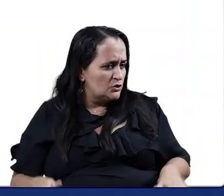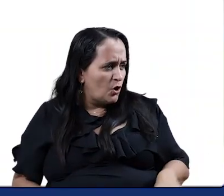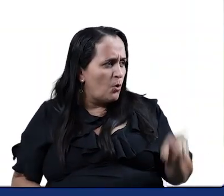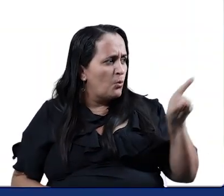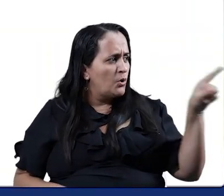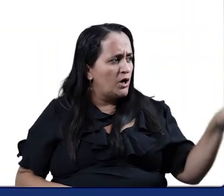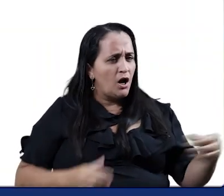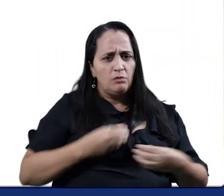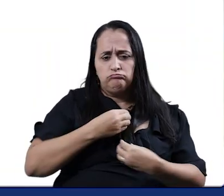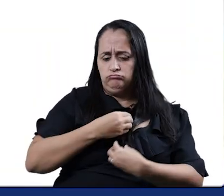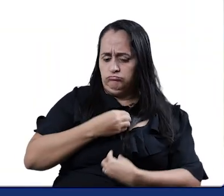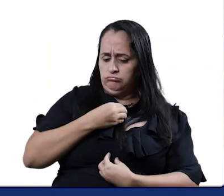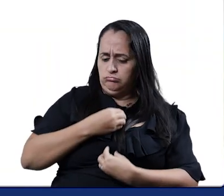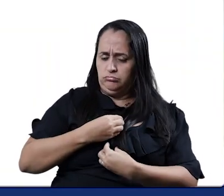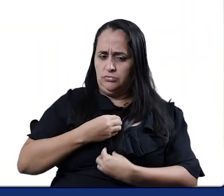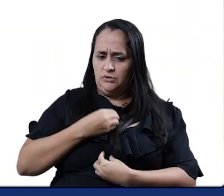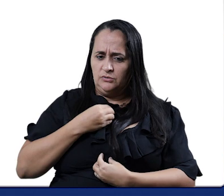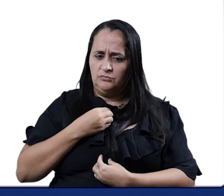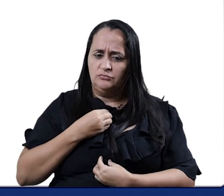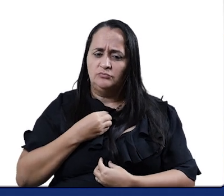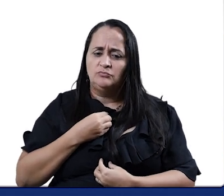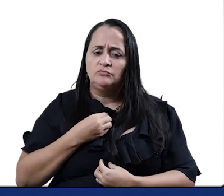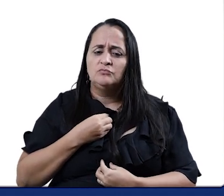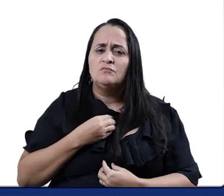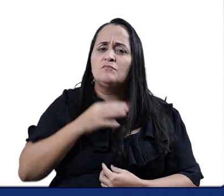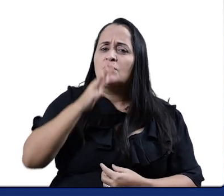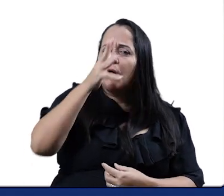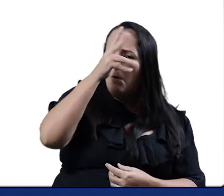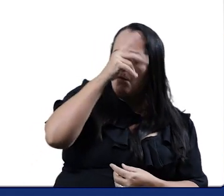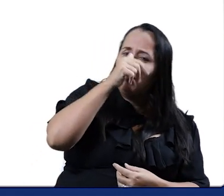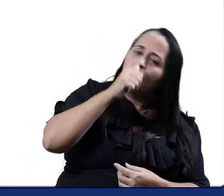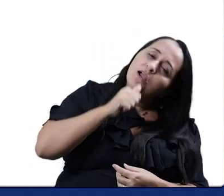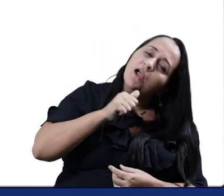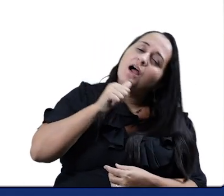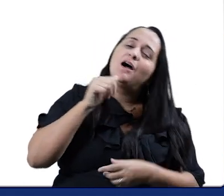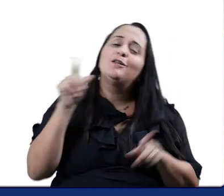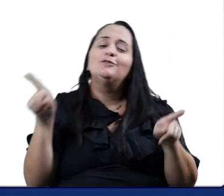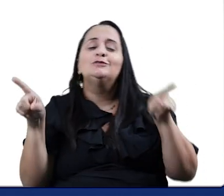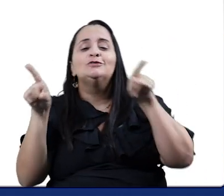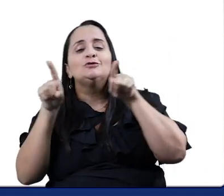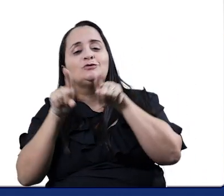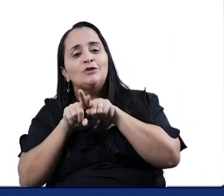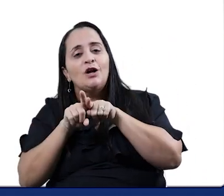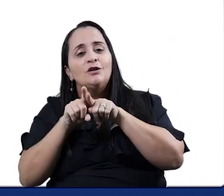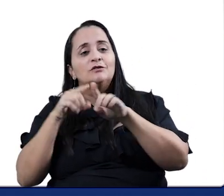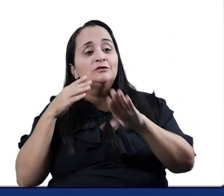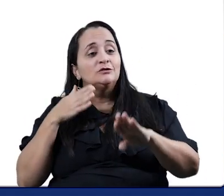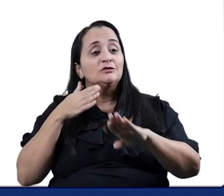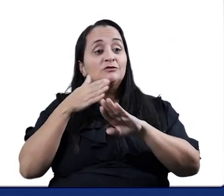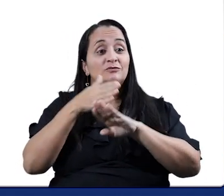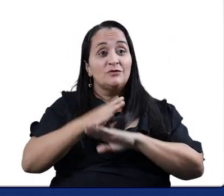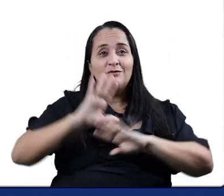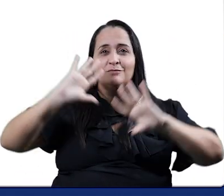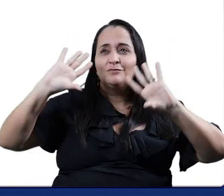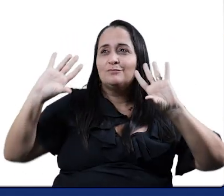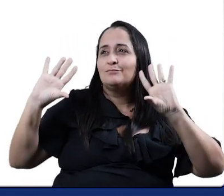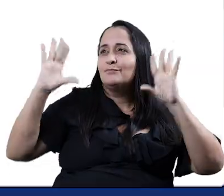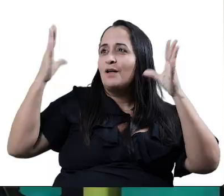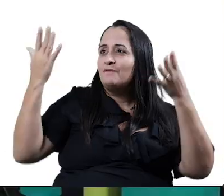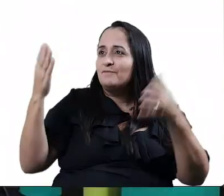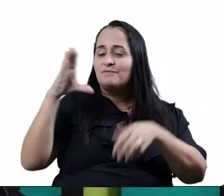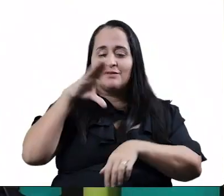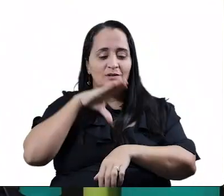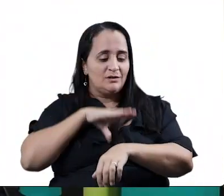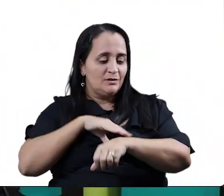galo fale tó. O galo e a galinha foram uma festa em Portugal. O